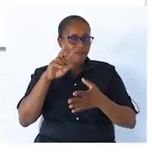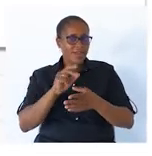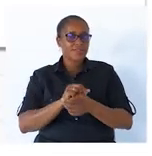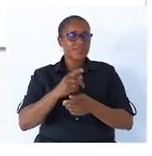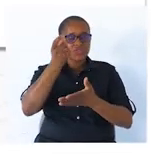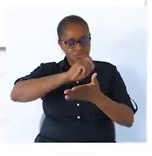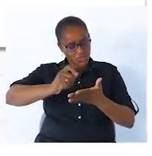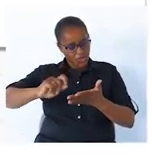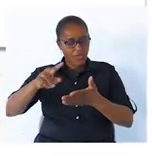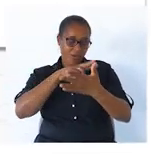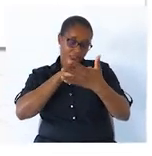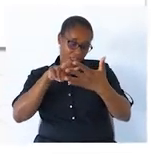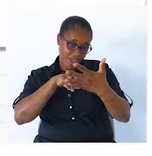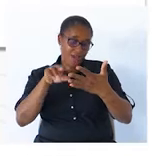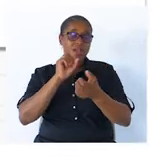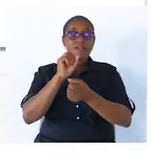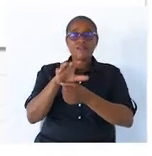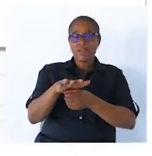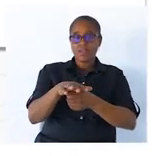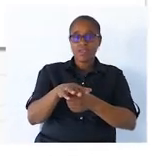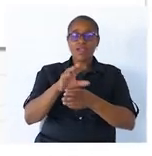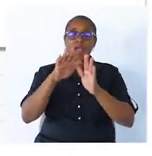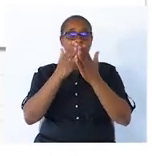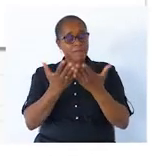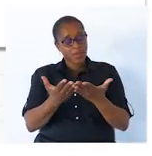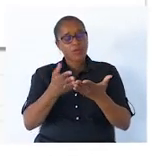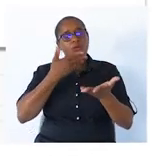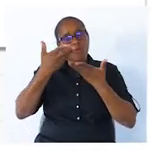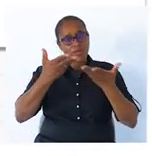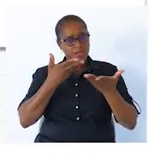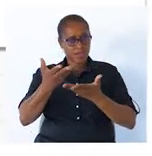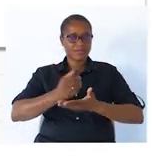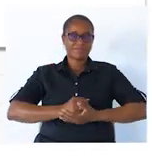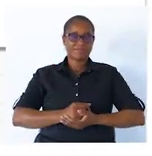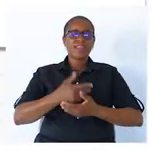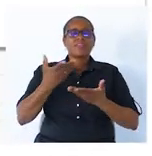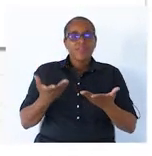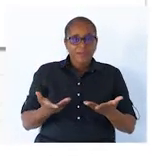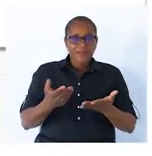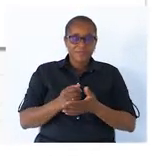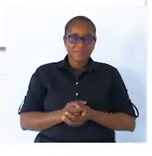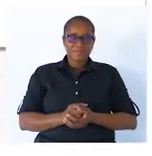escreveu, leu, enviou, abriu, conversar. São